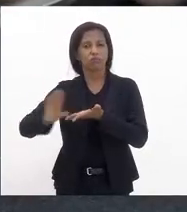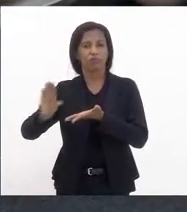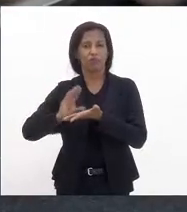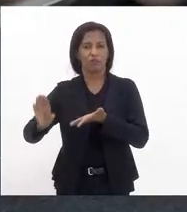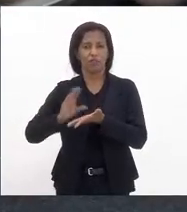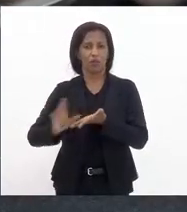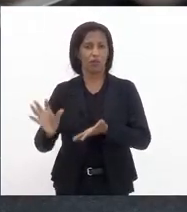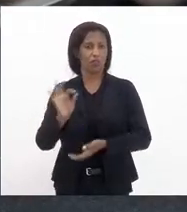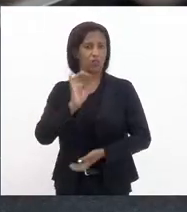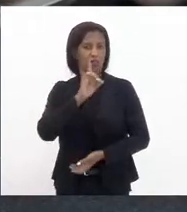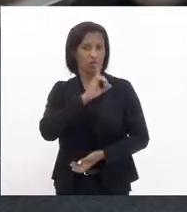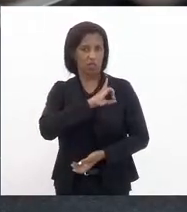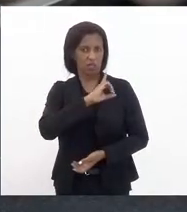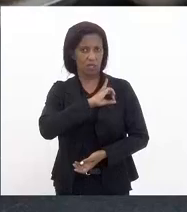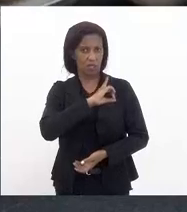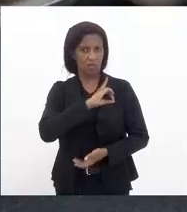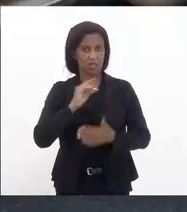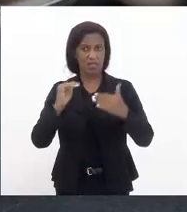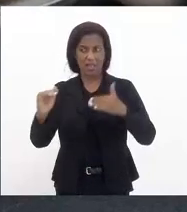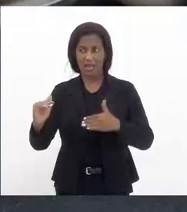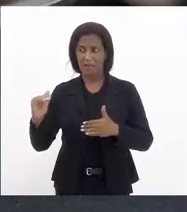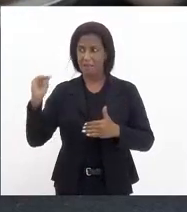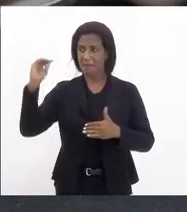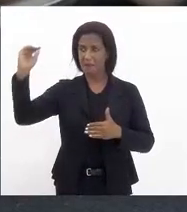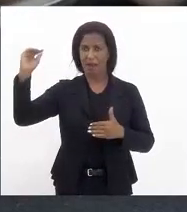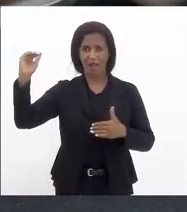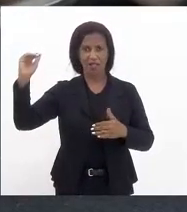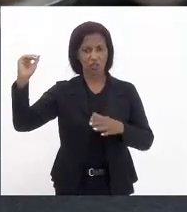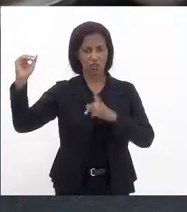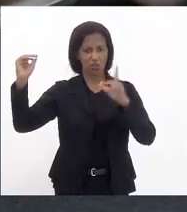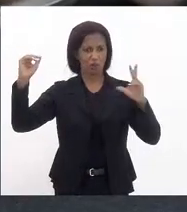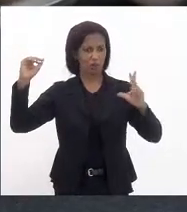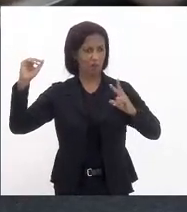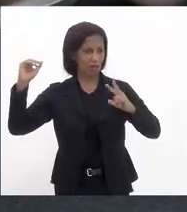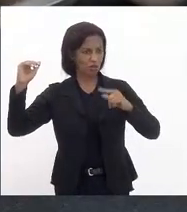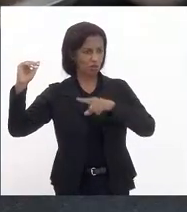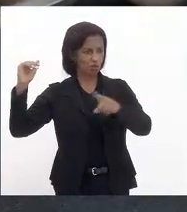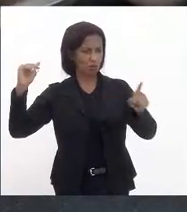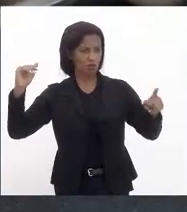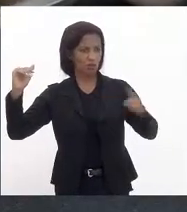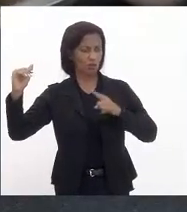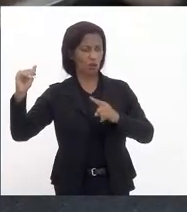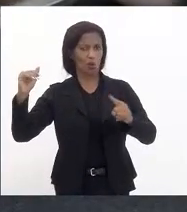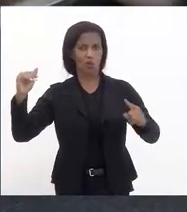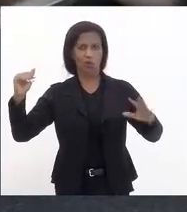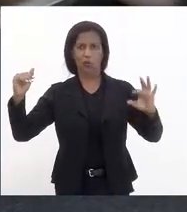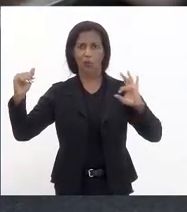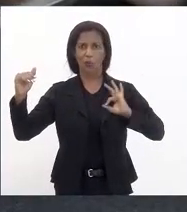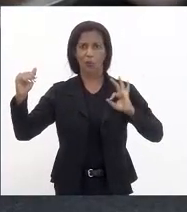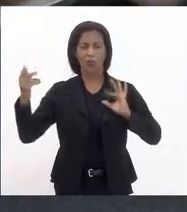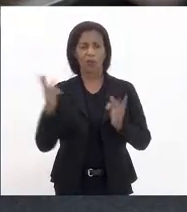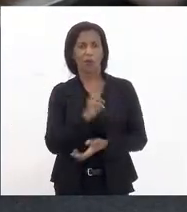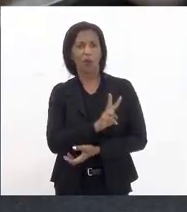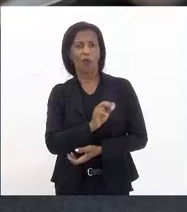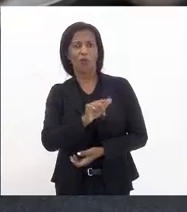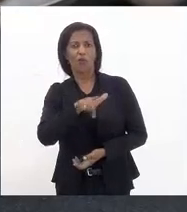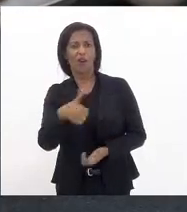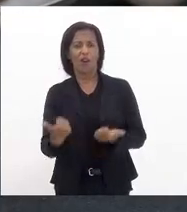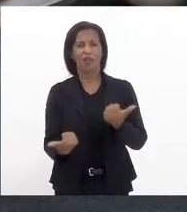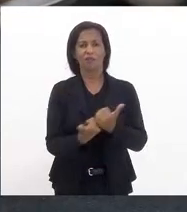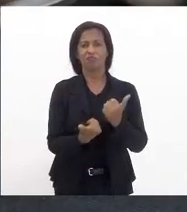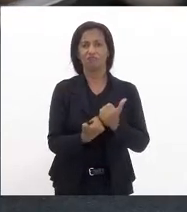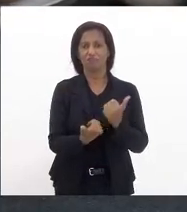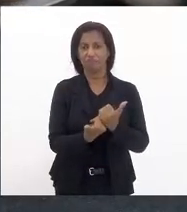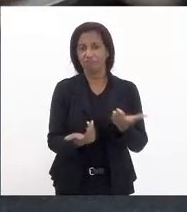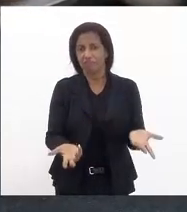delegacias era maior individualmente do que nós gastávamos com o vaga com o auxílio